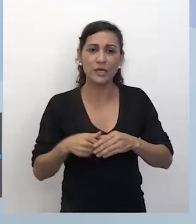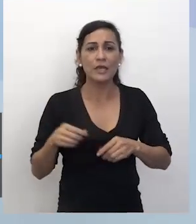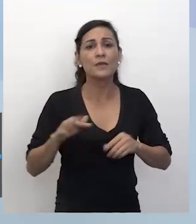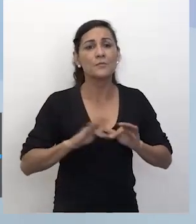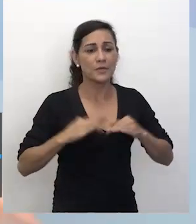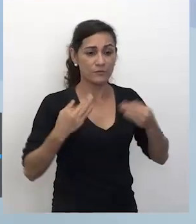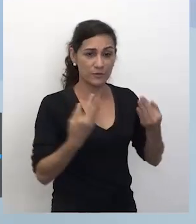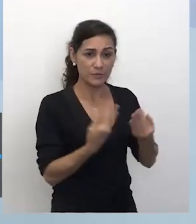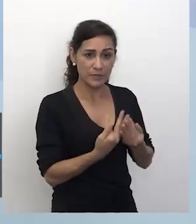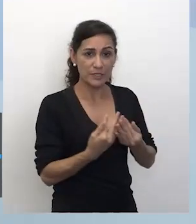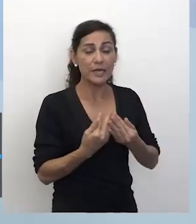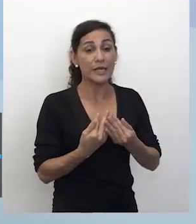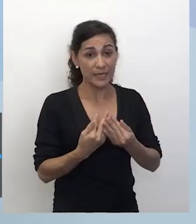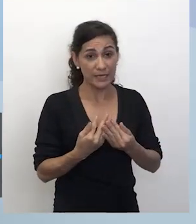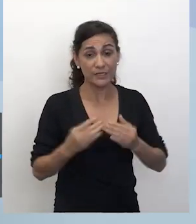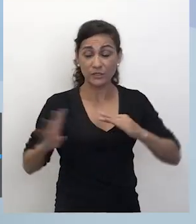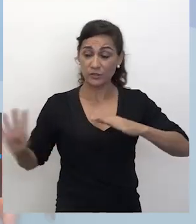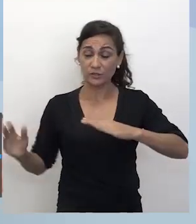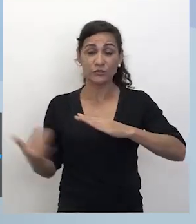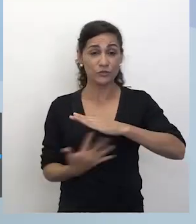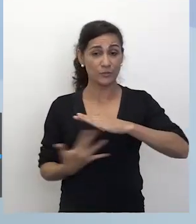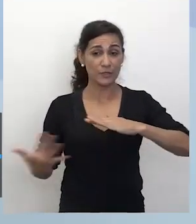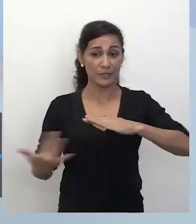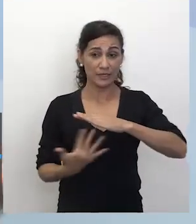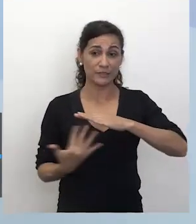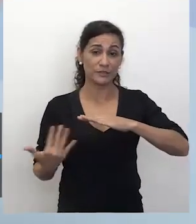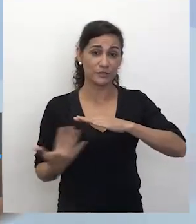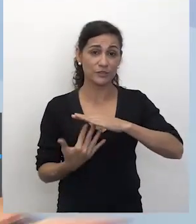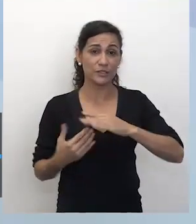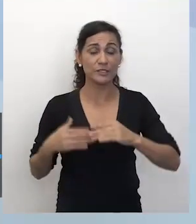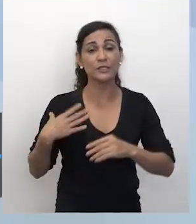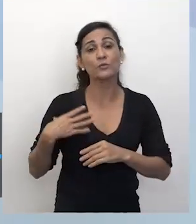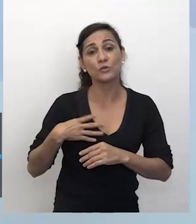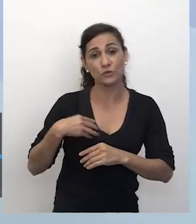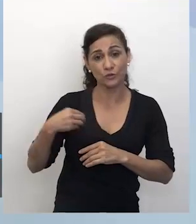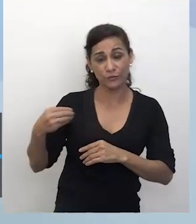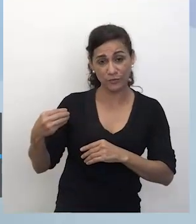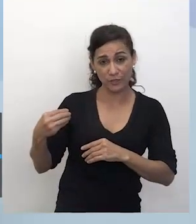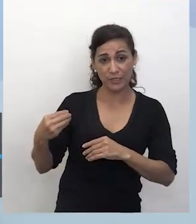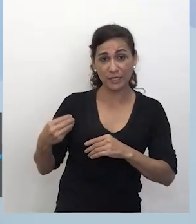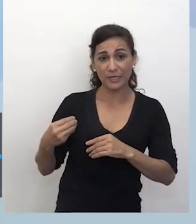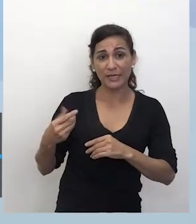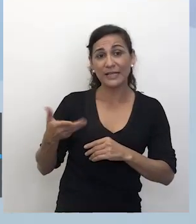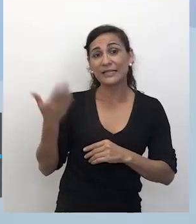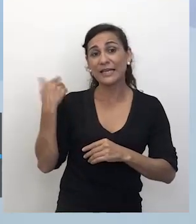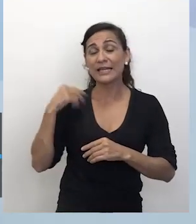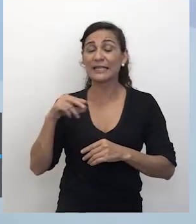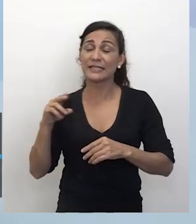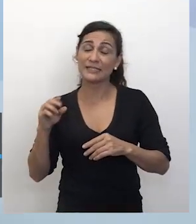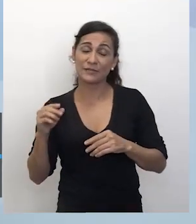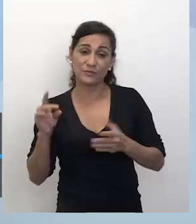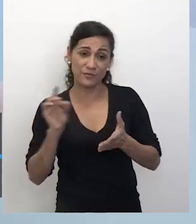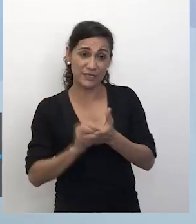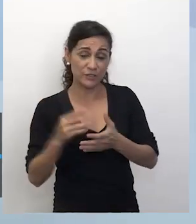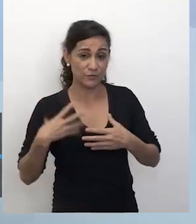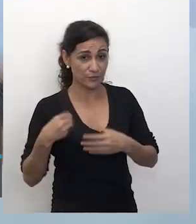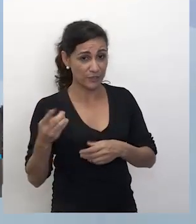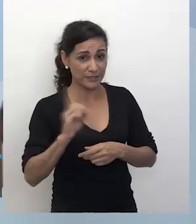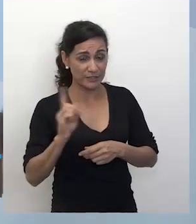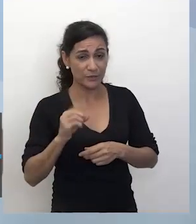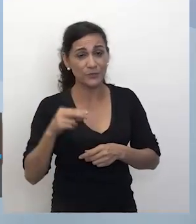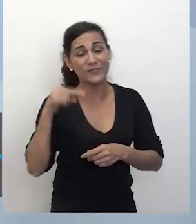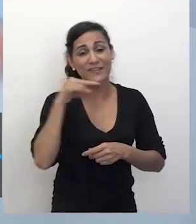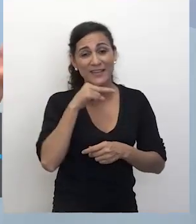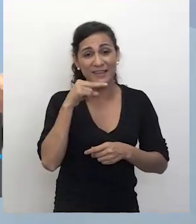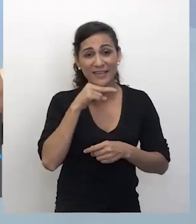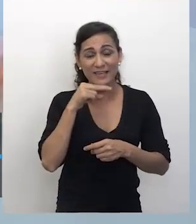imigrantes, né? Então, majoritariamente, eu sou filha de imigrantes, né? Filha não, neta, porque quem veio para cá foram meus avós e alguns dos